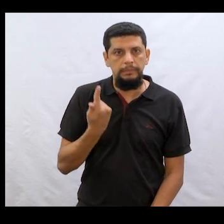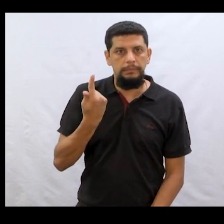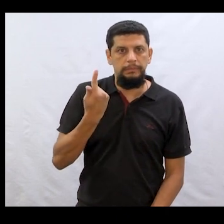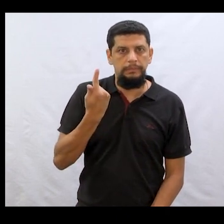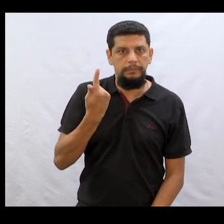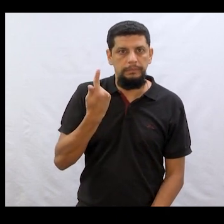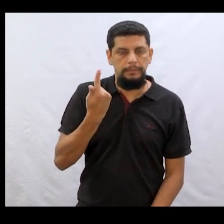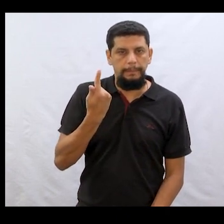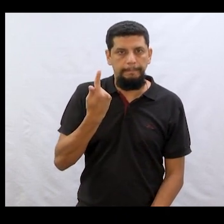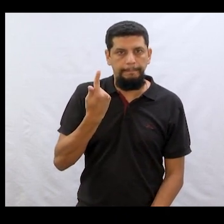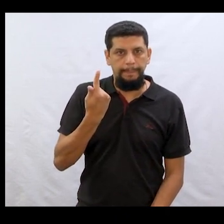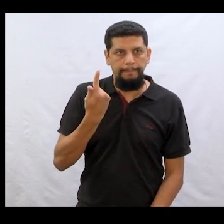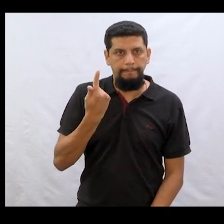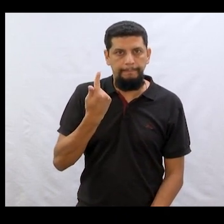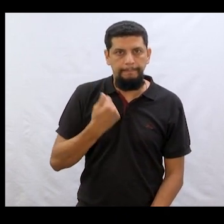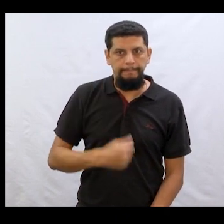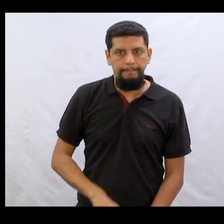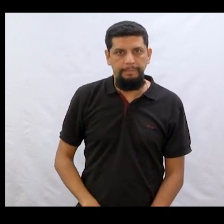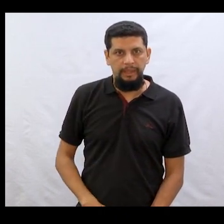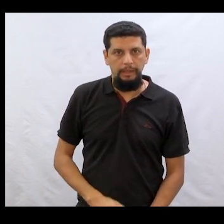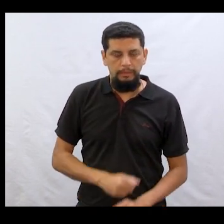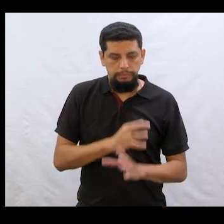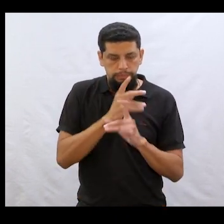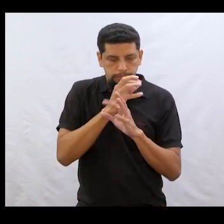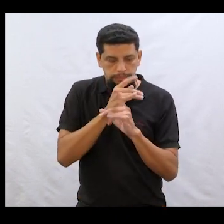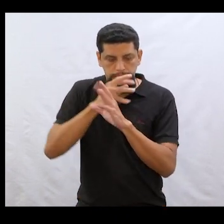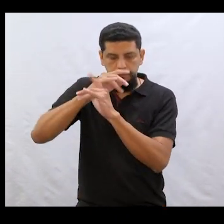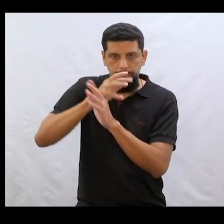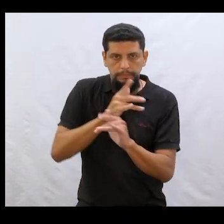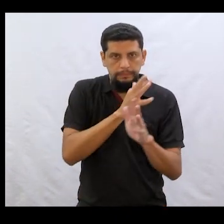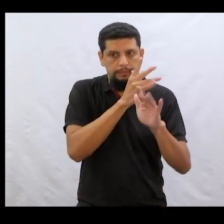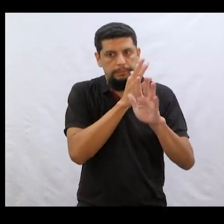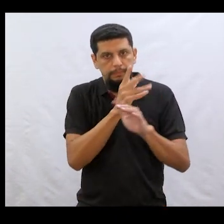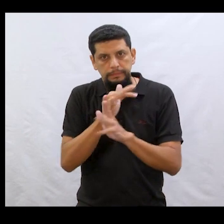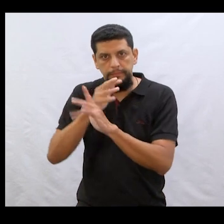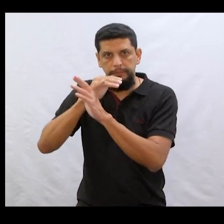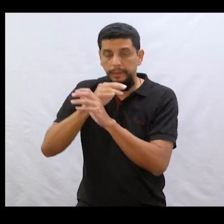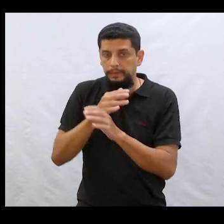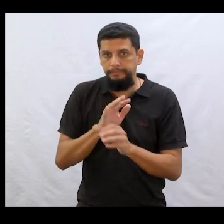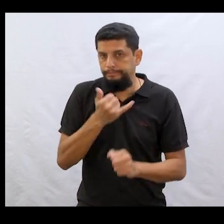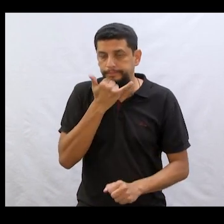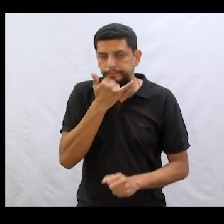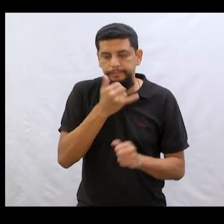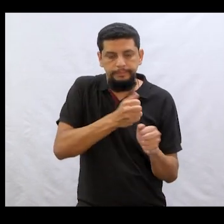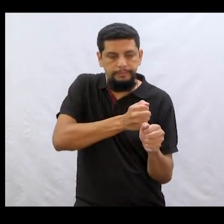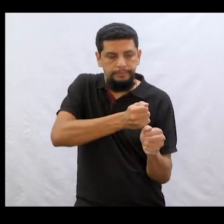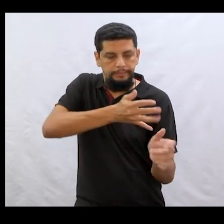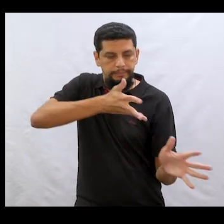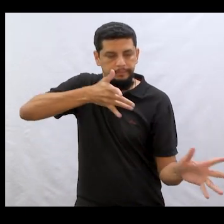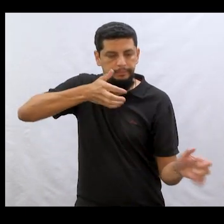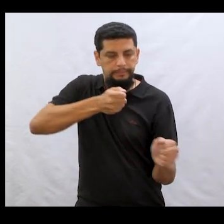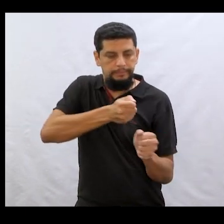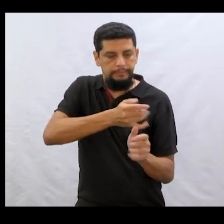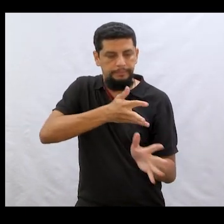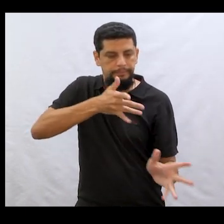a flauta, a harpa, ela